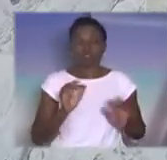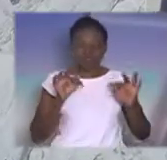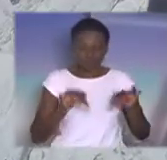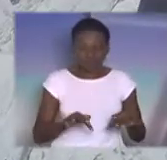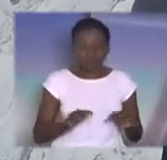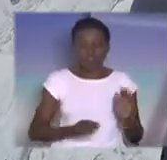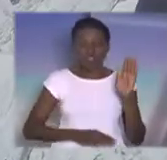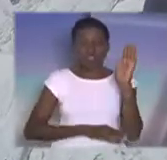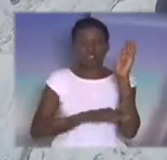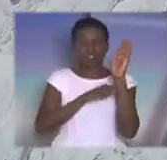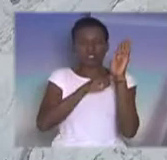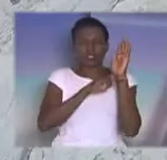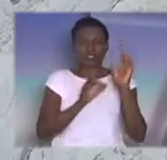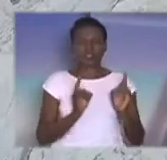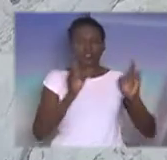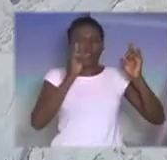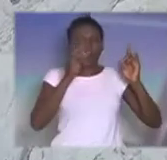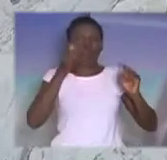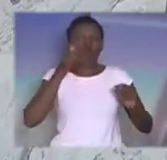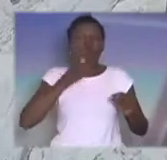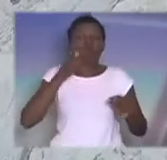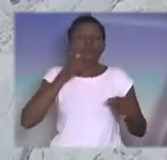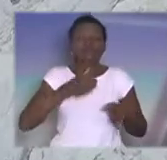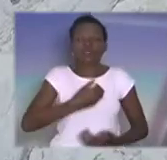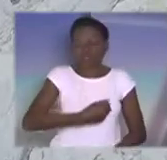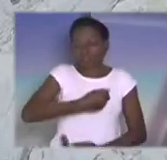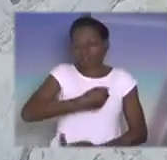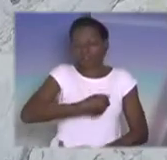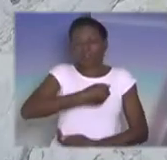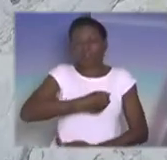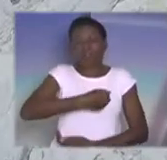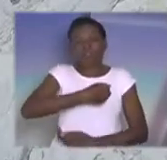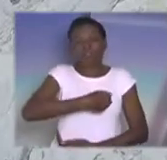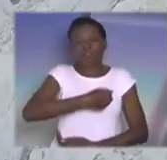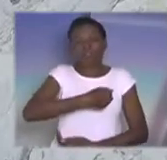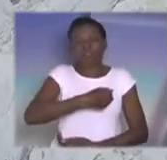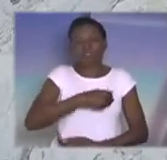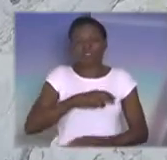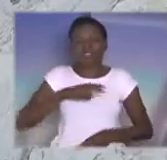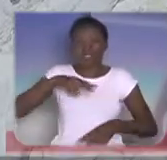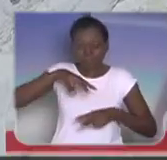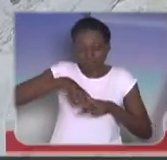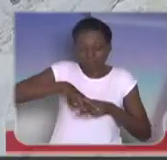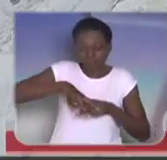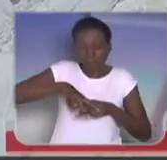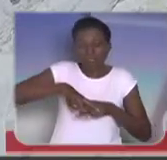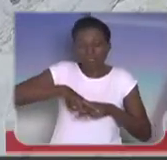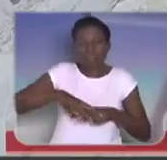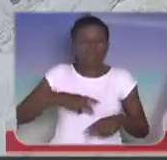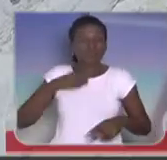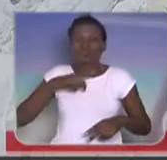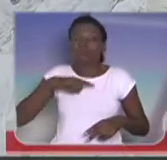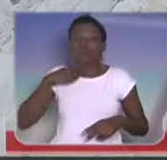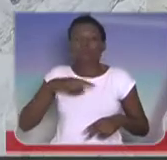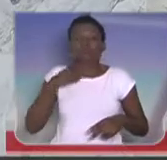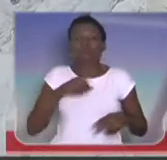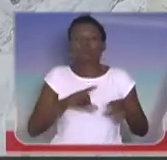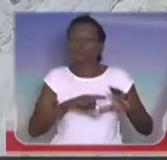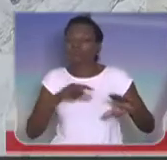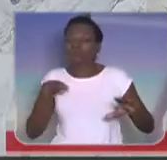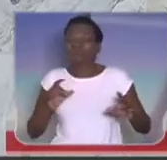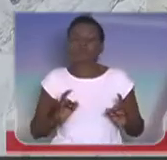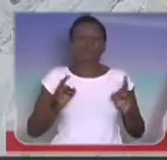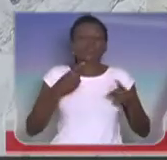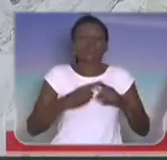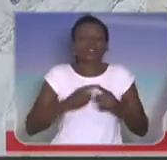foi, no último andar, ele se deporou com uma mulher com uma criança no colo. E ela estava presa dentro da grade do apartamento e não conseguia sair. Talvez, pelo